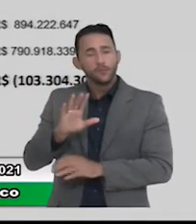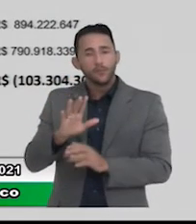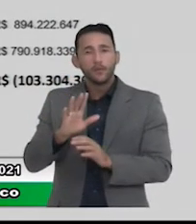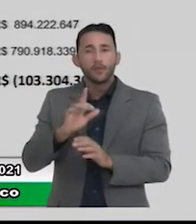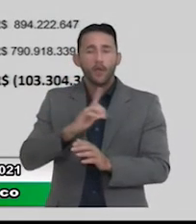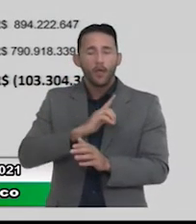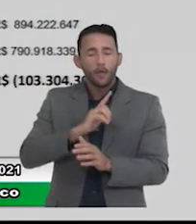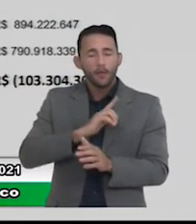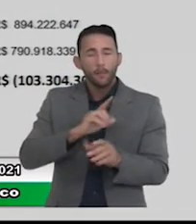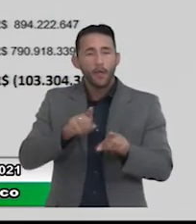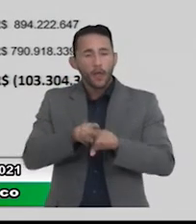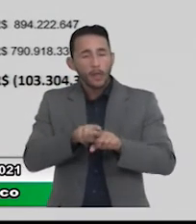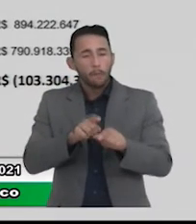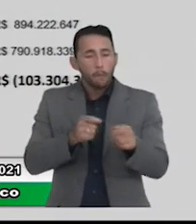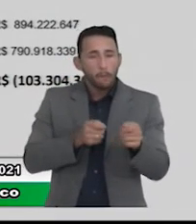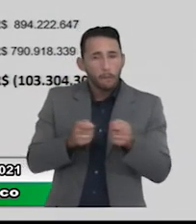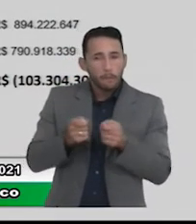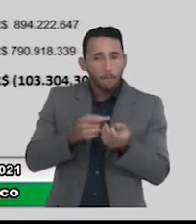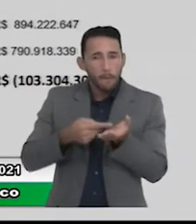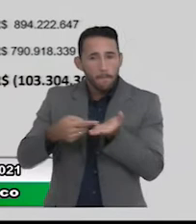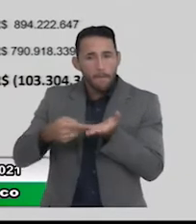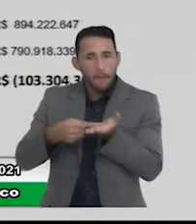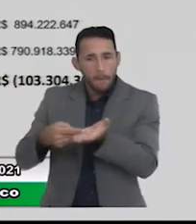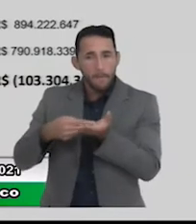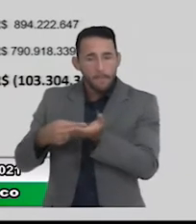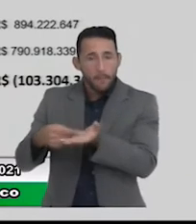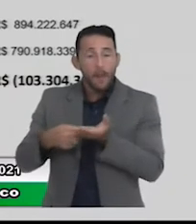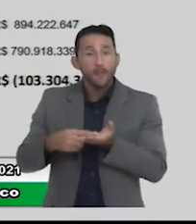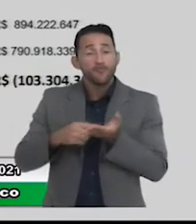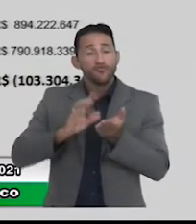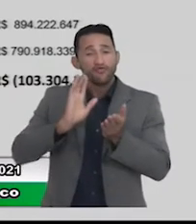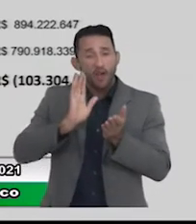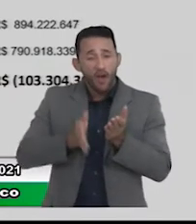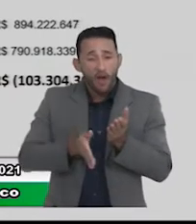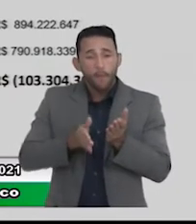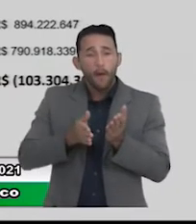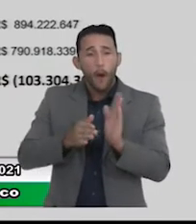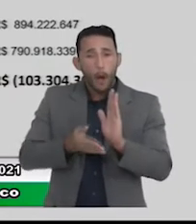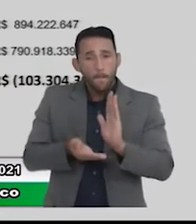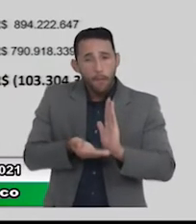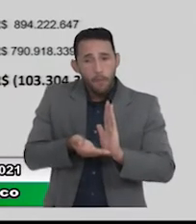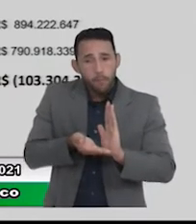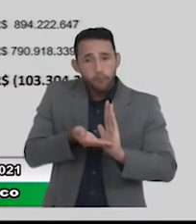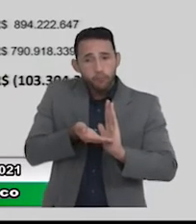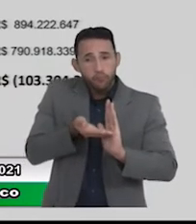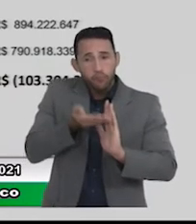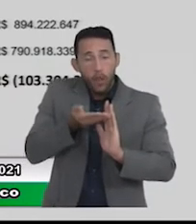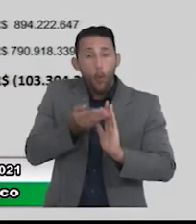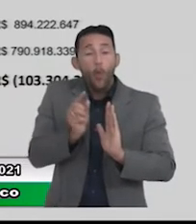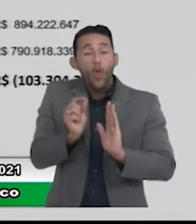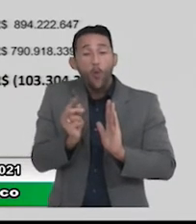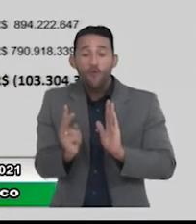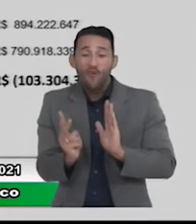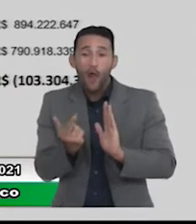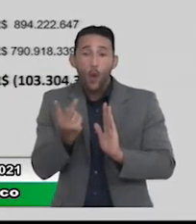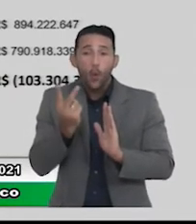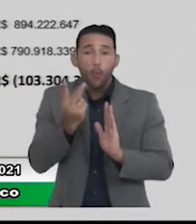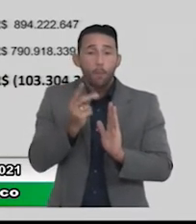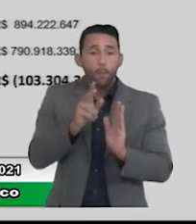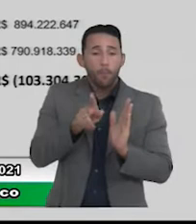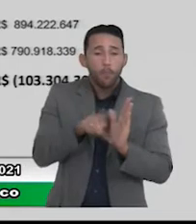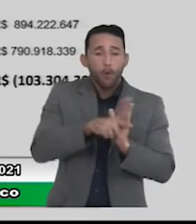câmaras de conciliação. gente vem aumentando também o valor de repasse dos